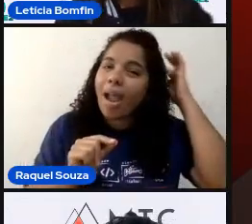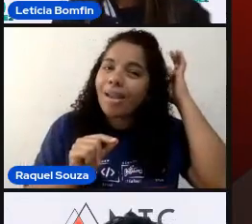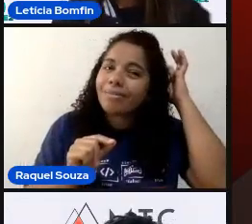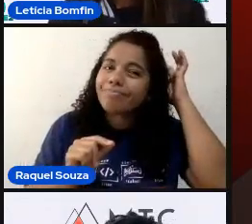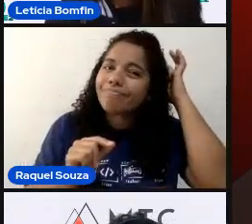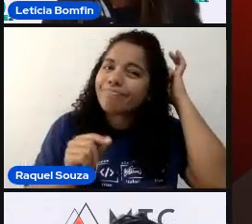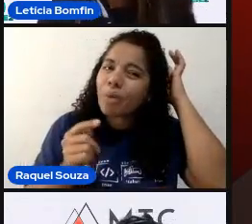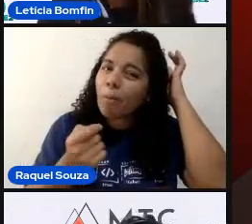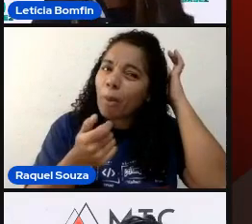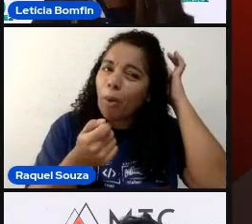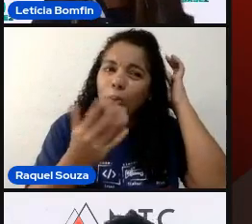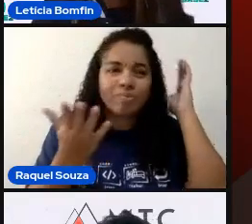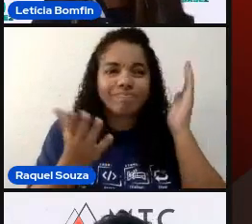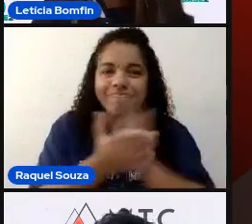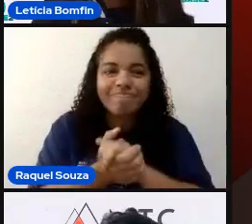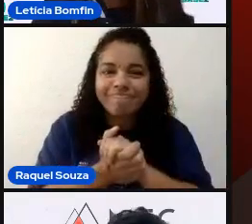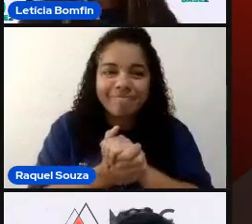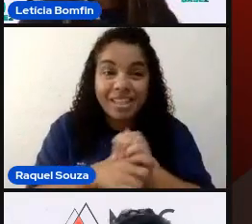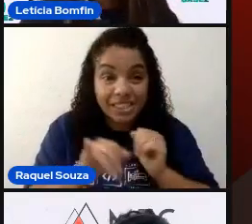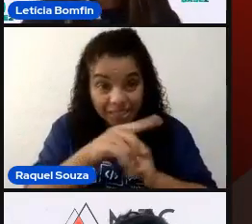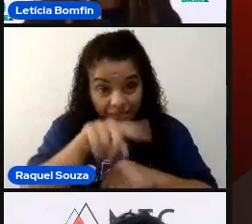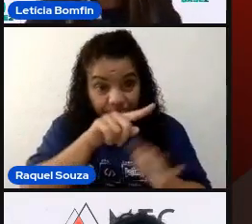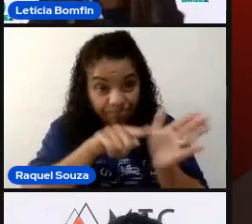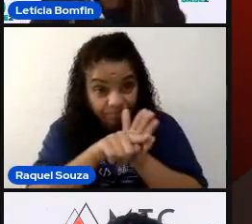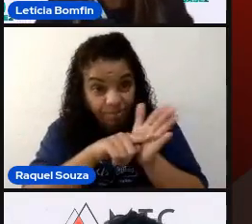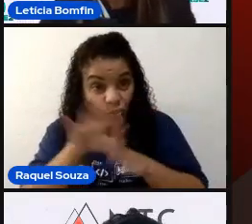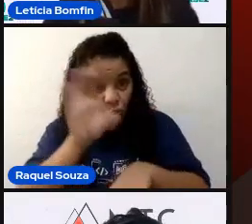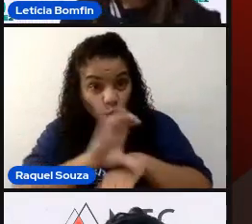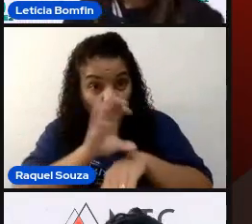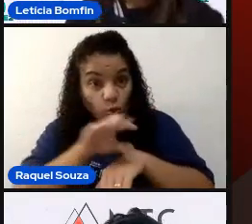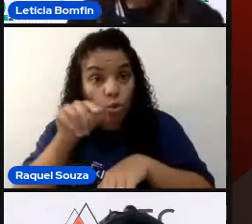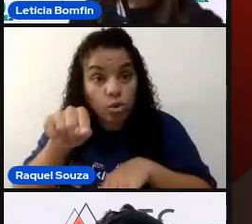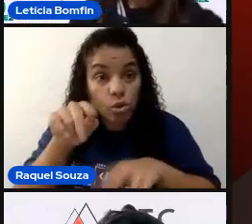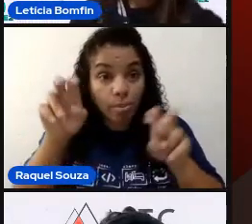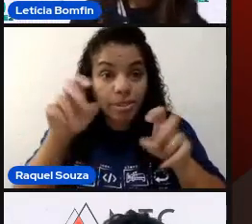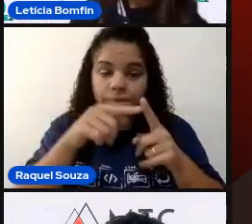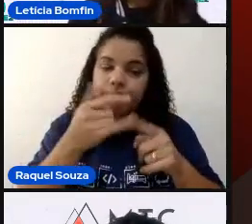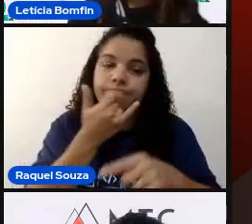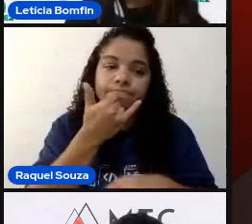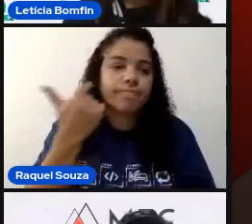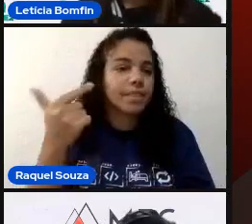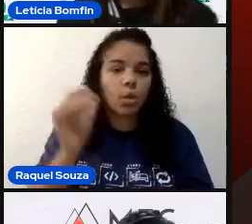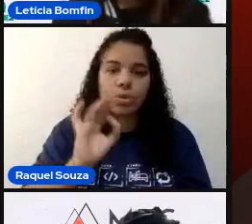mesmo. Então, se você for pesquisar curso sobre isso, realmente não existe.